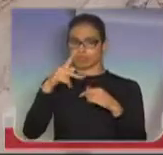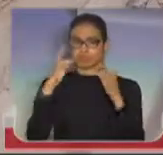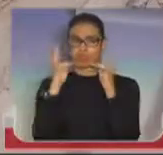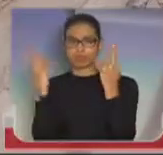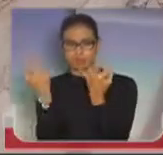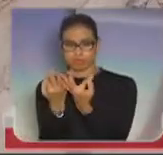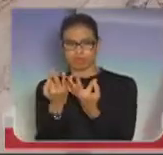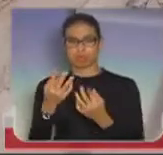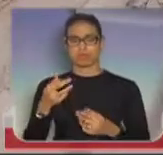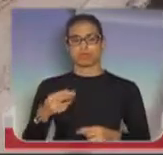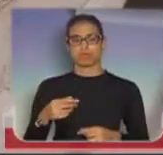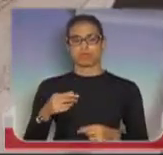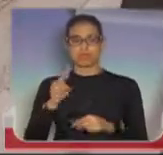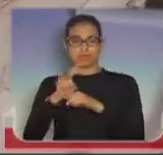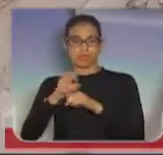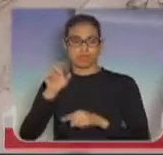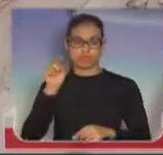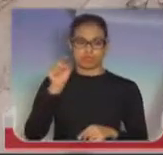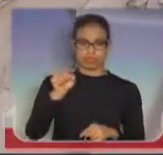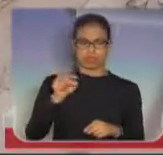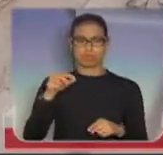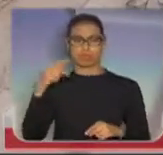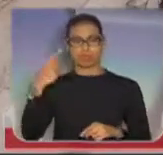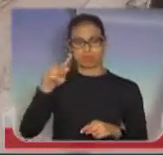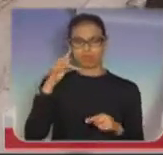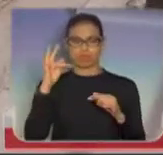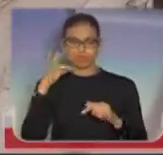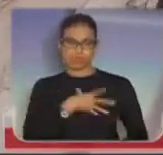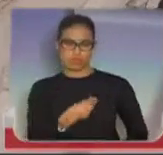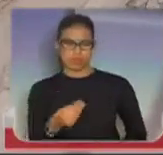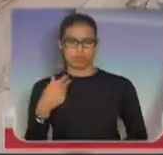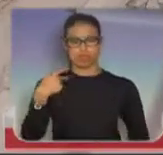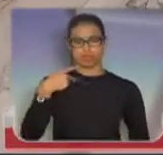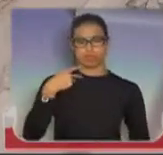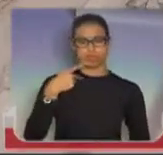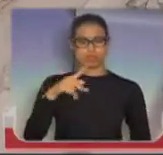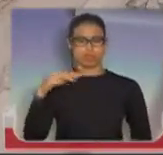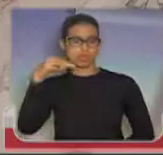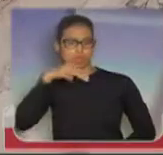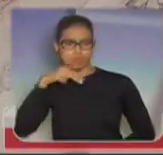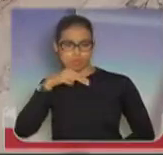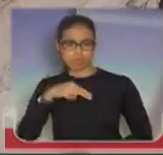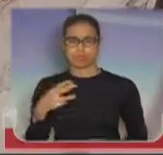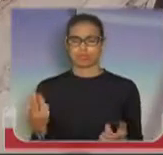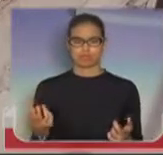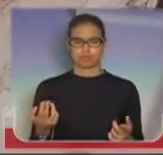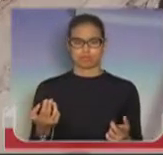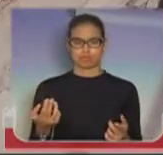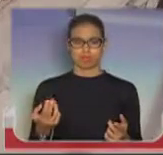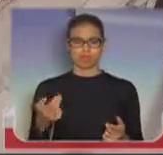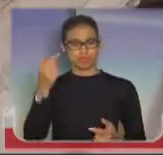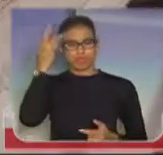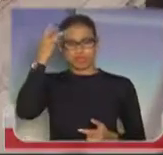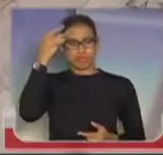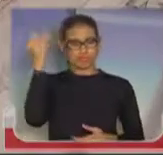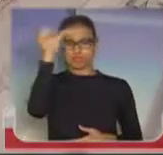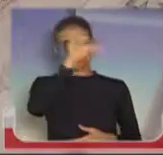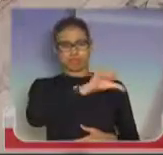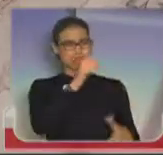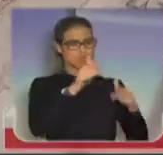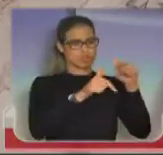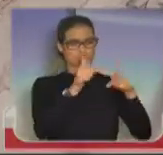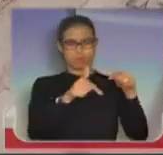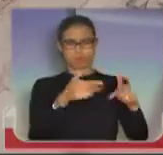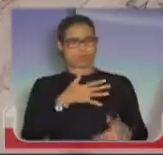que vai defender você, que vai defender o seu filho, o seu neto, por pior que você ache que a polícia trabalha, por menos que